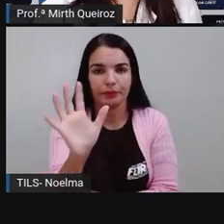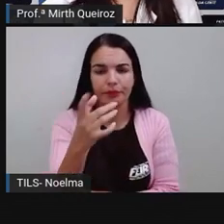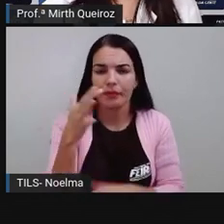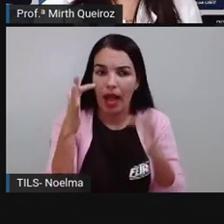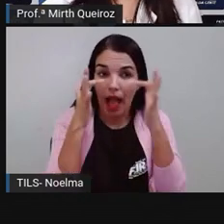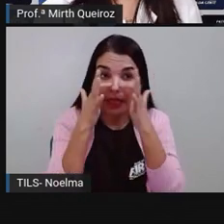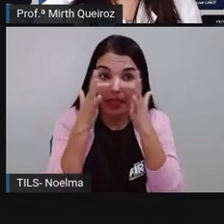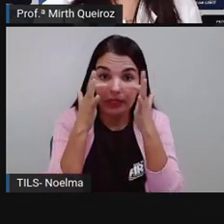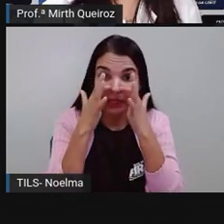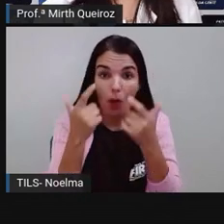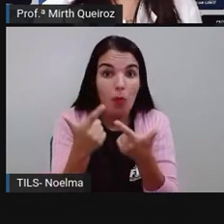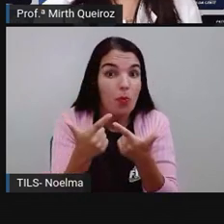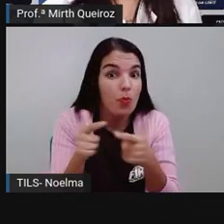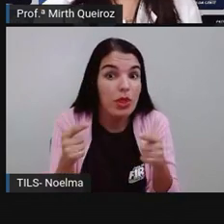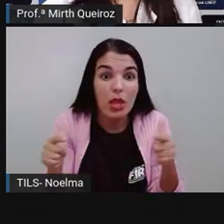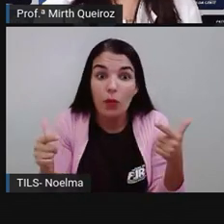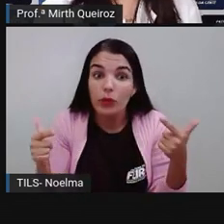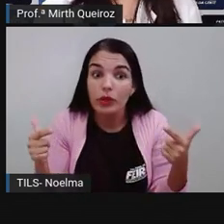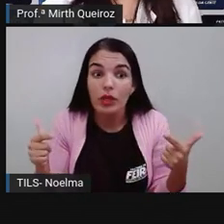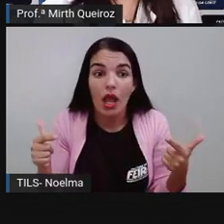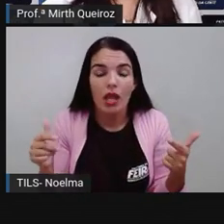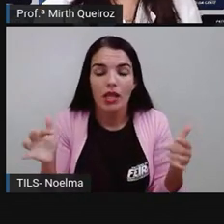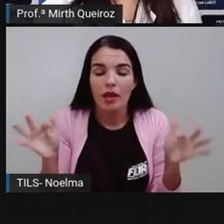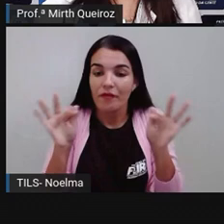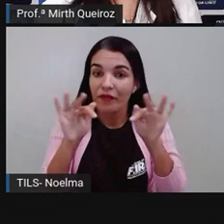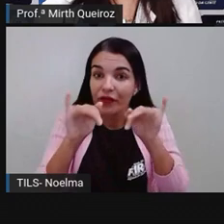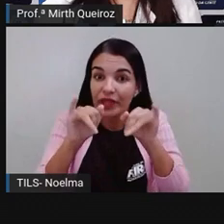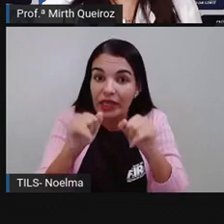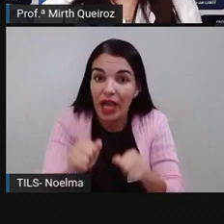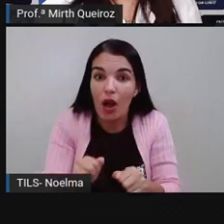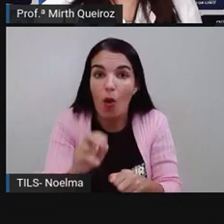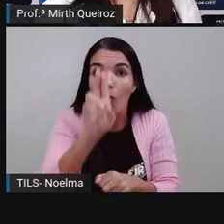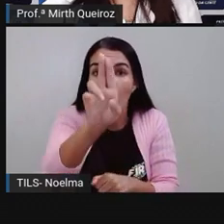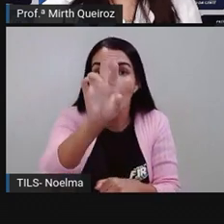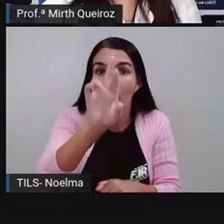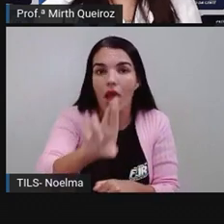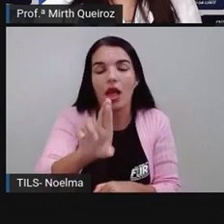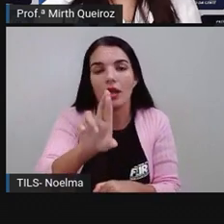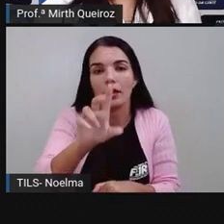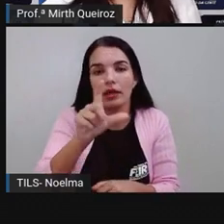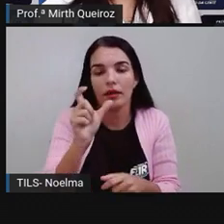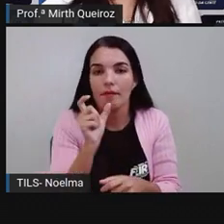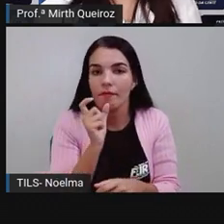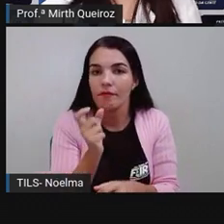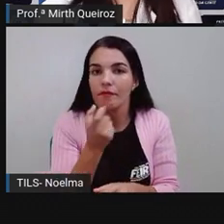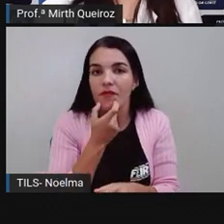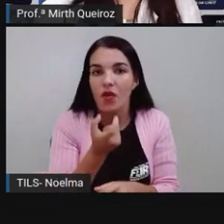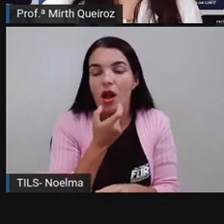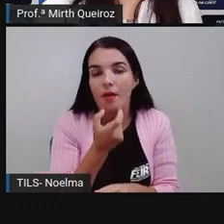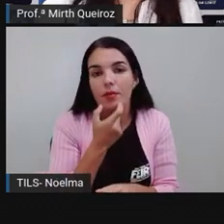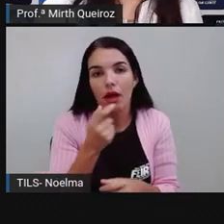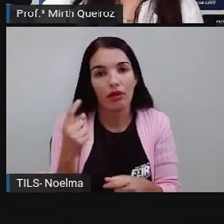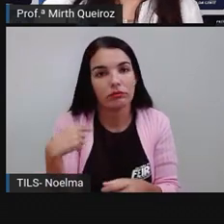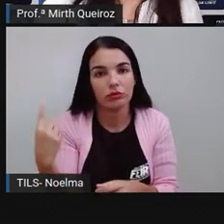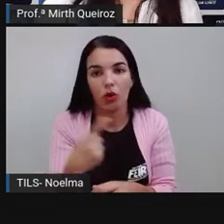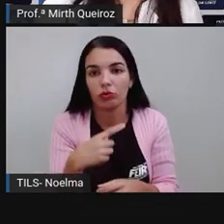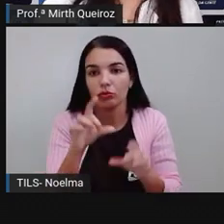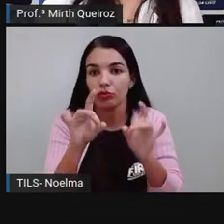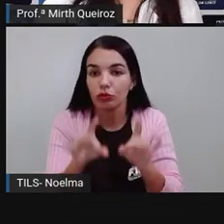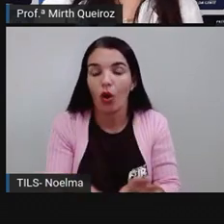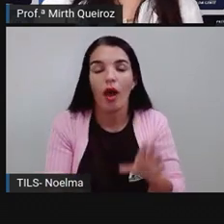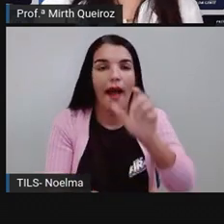Não existe terminação de verbos em ER no nosso vocabulário. Nós só temos verbos